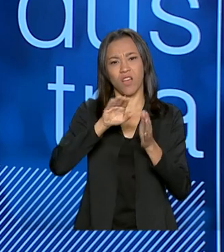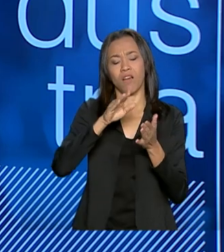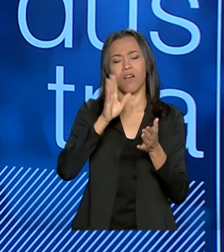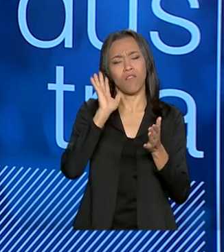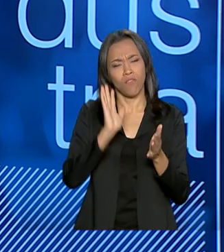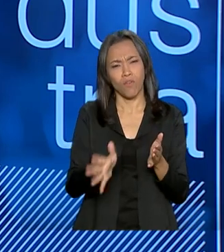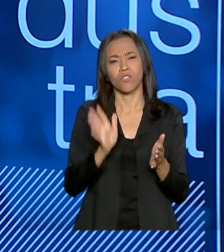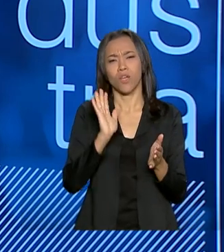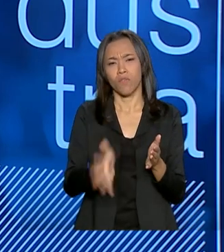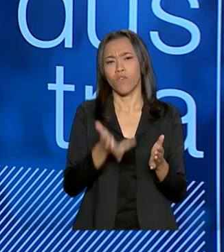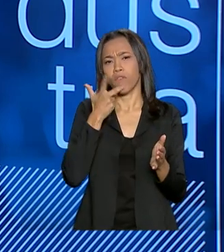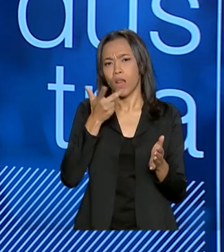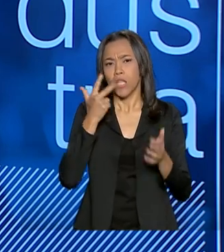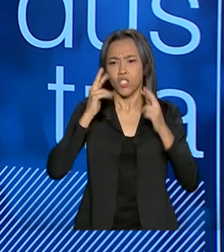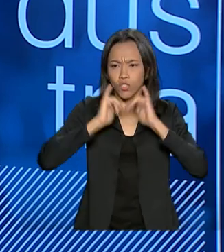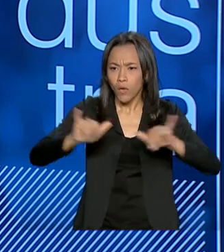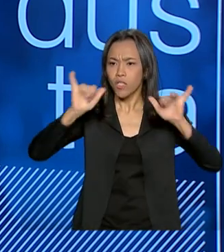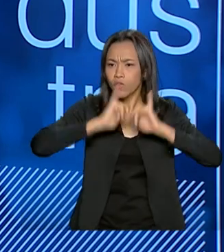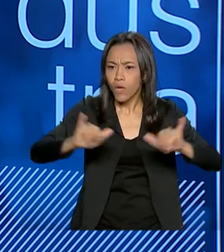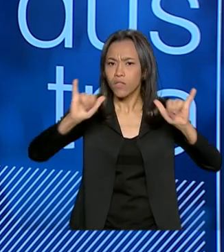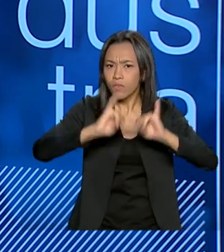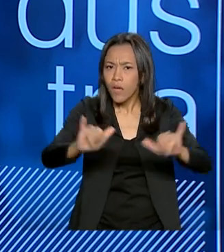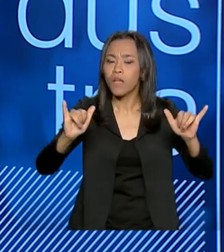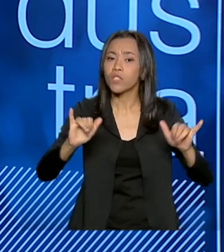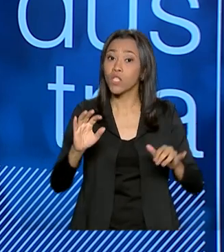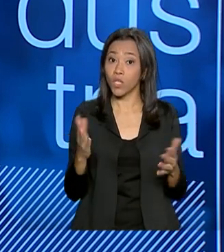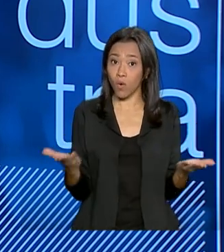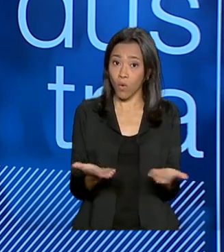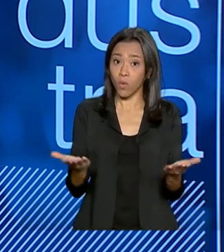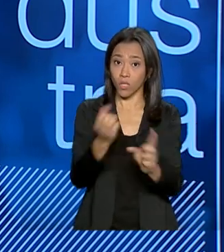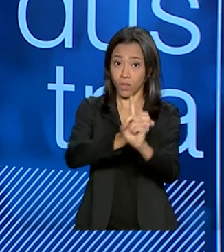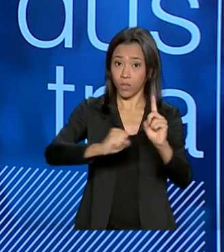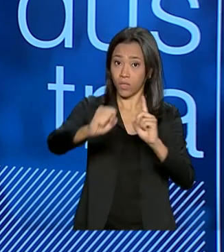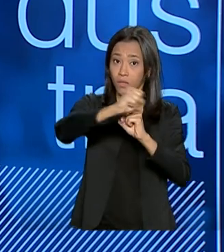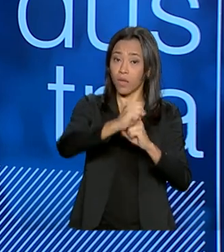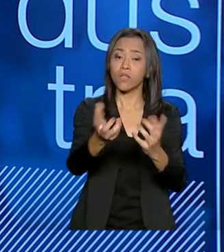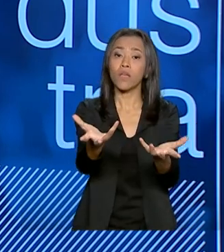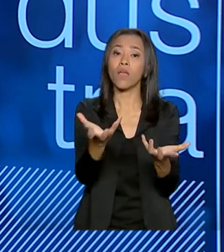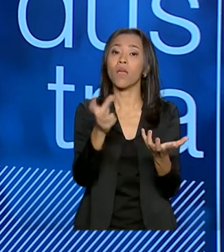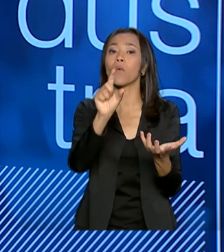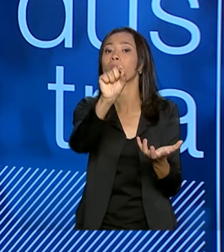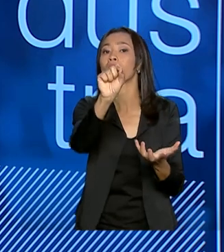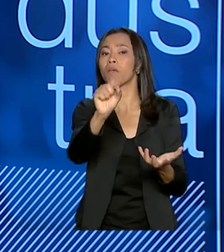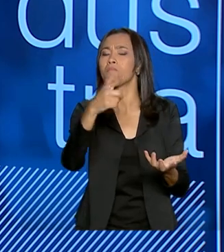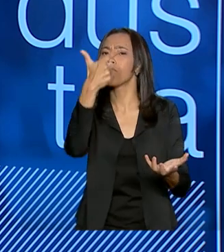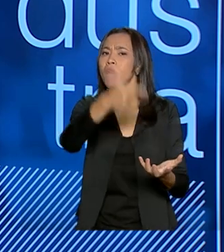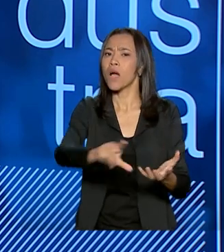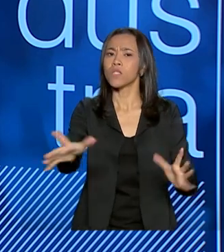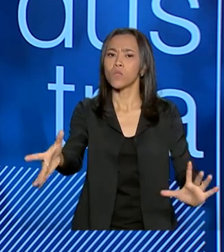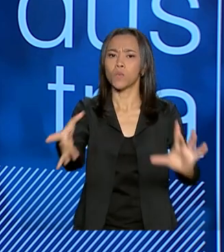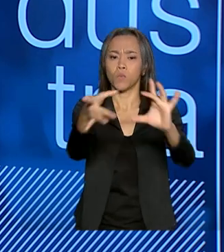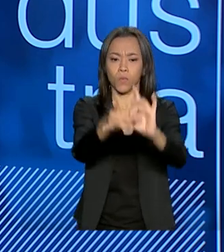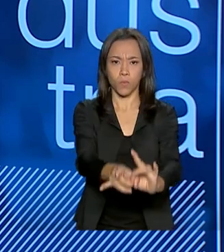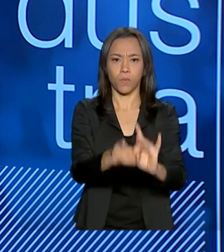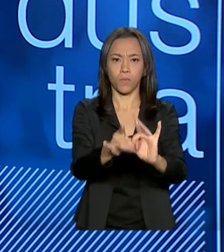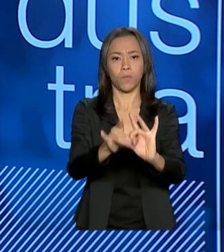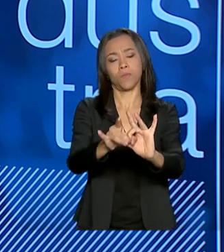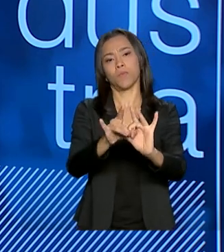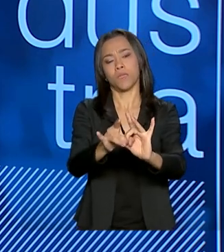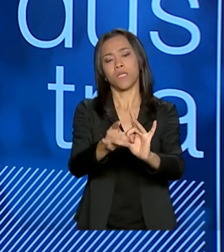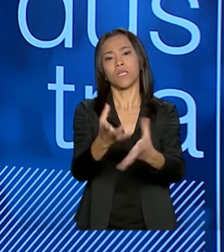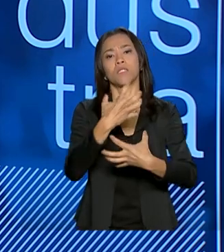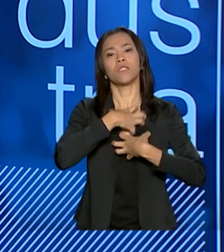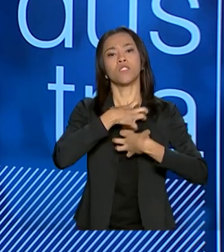colocada durante a campanha, que a sociedade hoje, ela quer estar mais integrada, ela quer ter uma